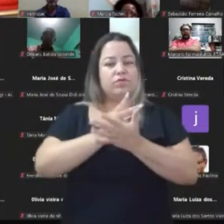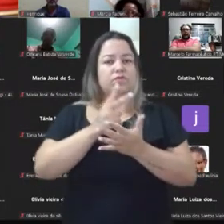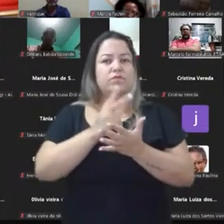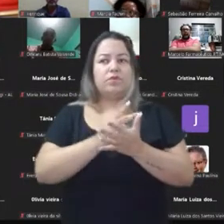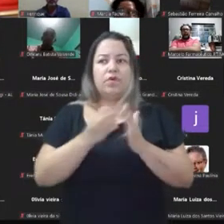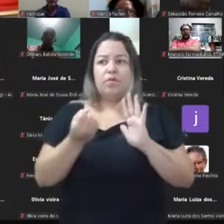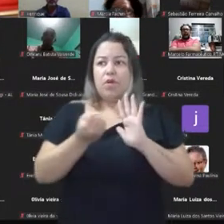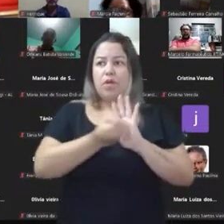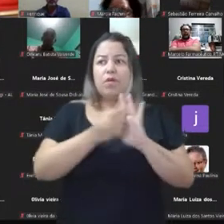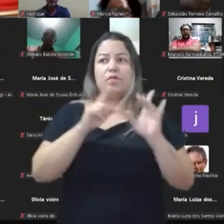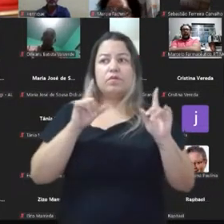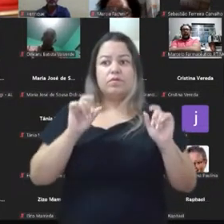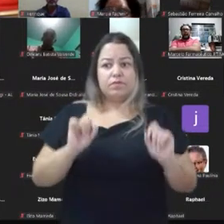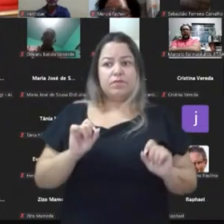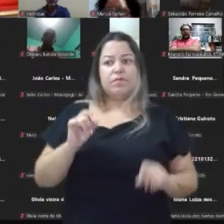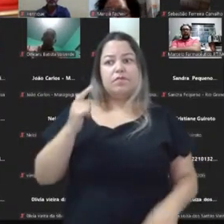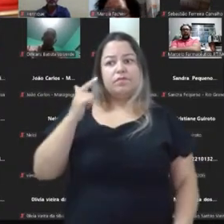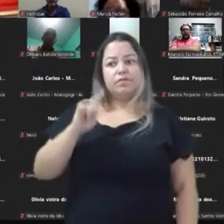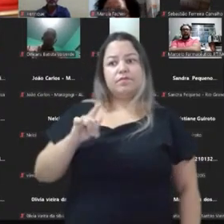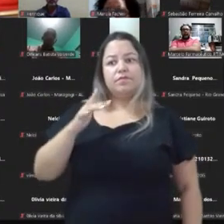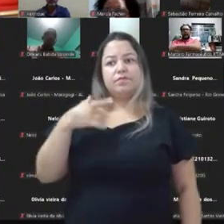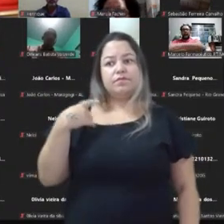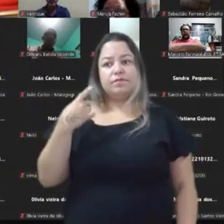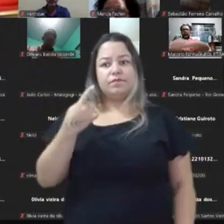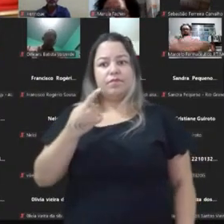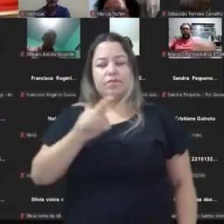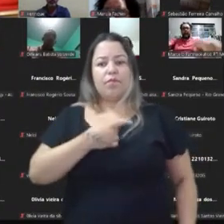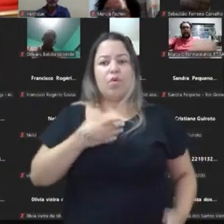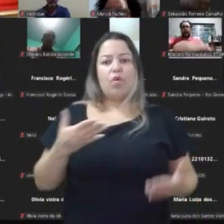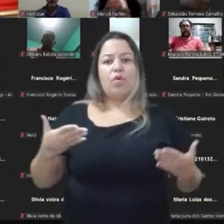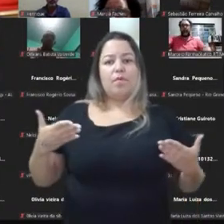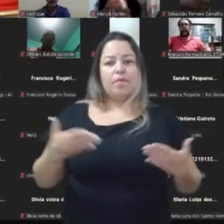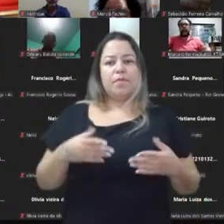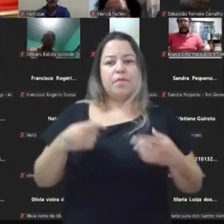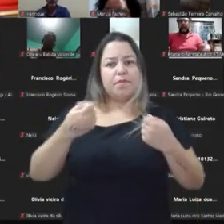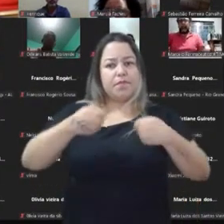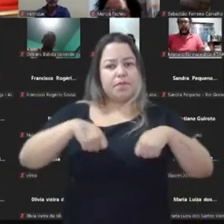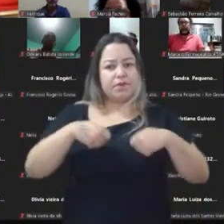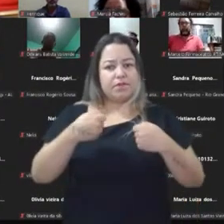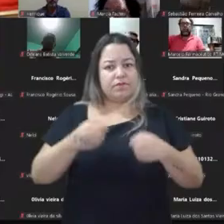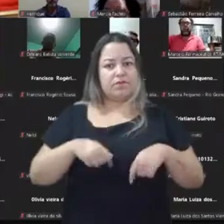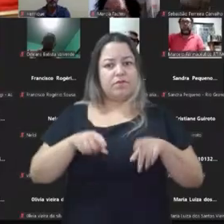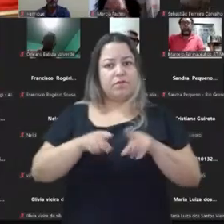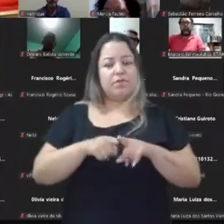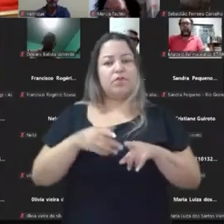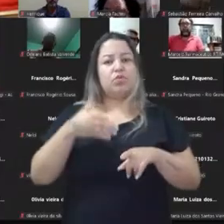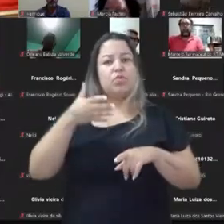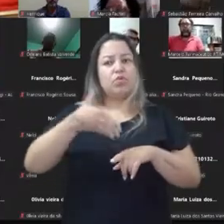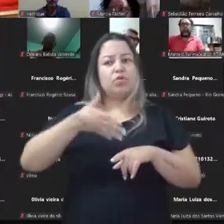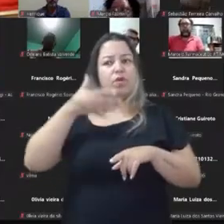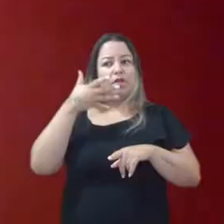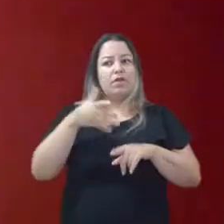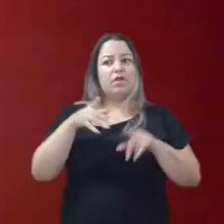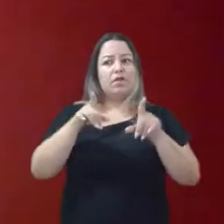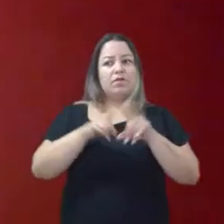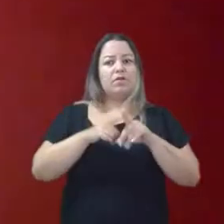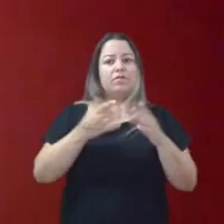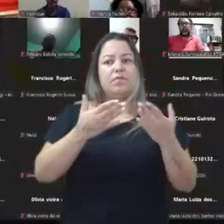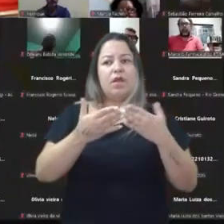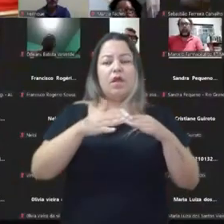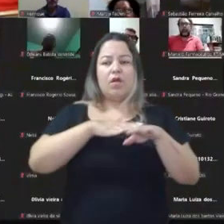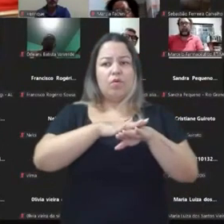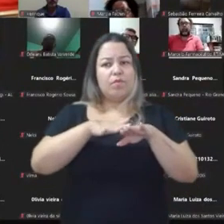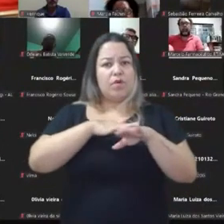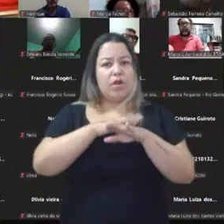que aqueles que são os nossos algozes hoje. Nós precisamos ir além do discurso e voltar a dialogar, de fato,